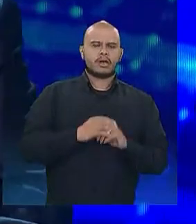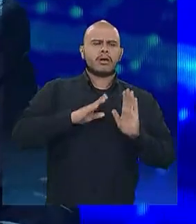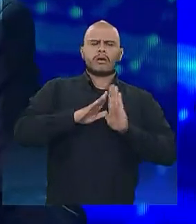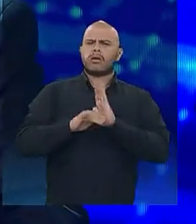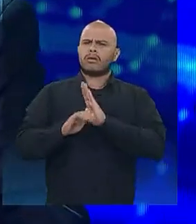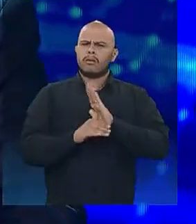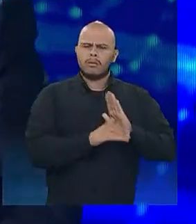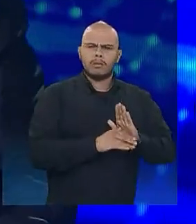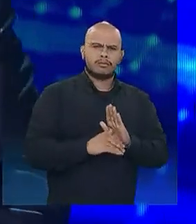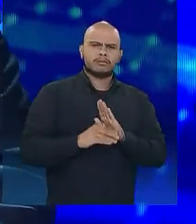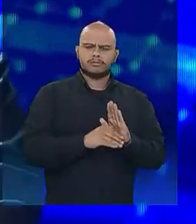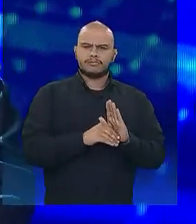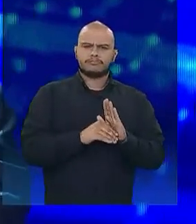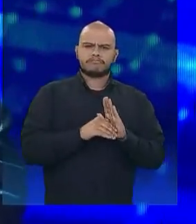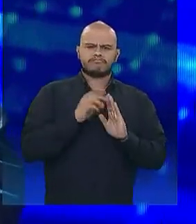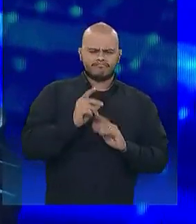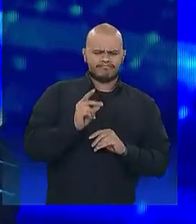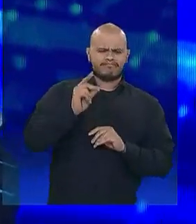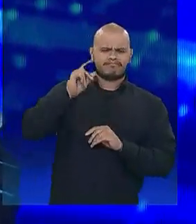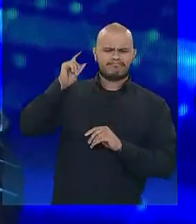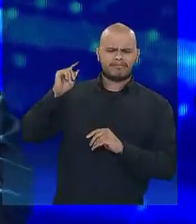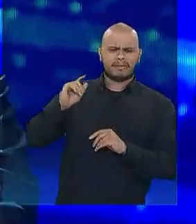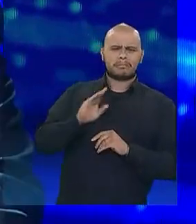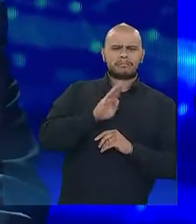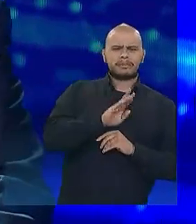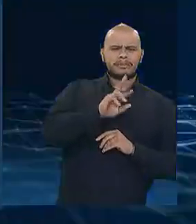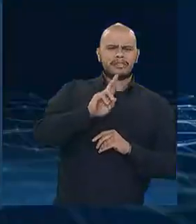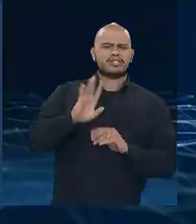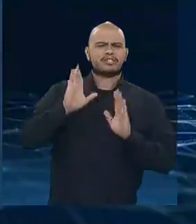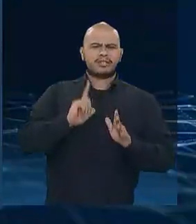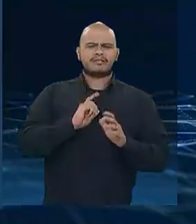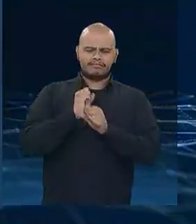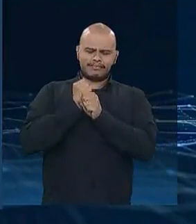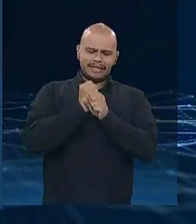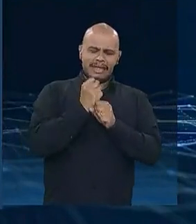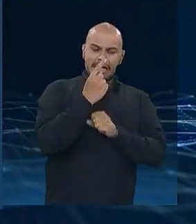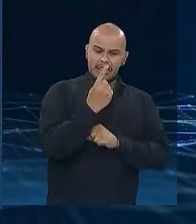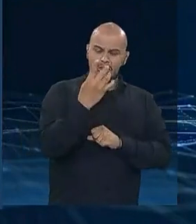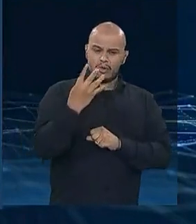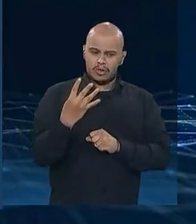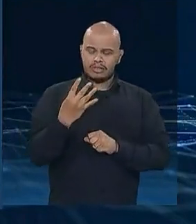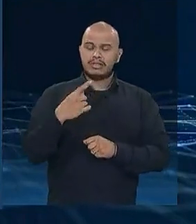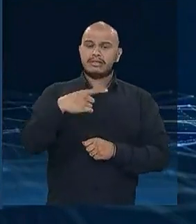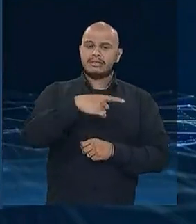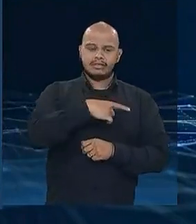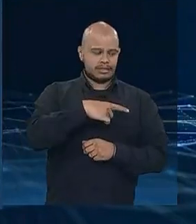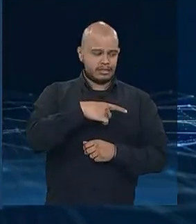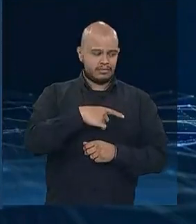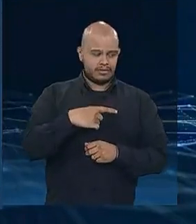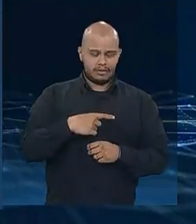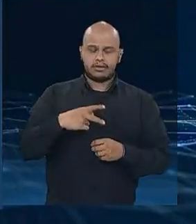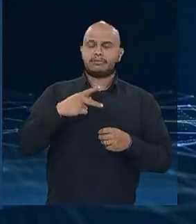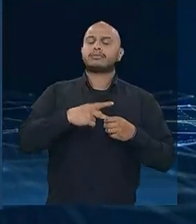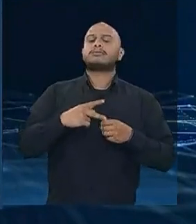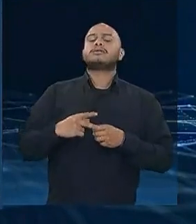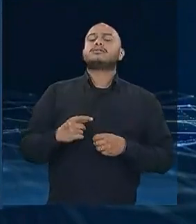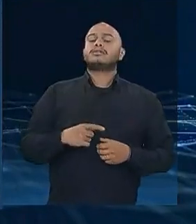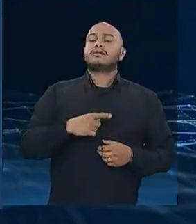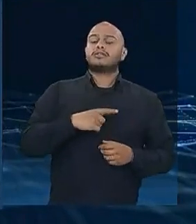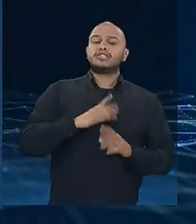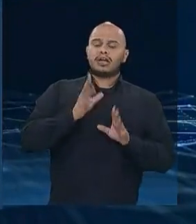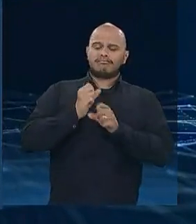A Petrobras, ao longo de 14 anos de IPT, se endividou em aproximadamente 900 bilhões de reais.